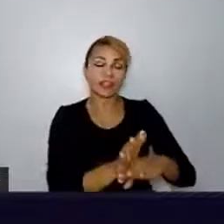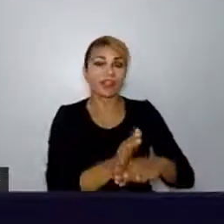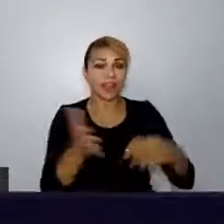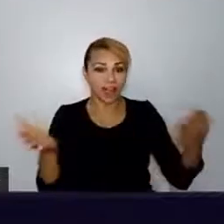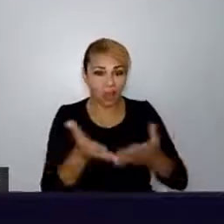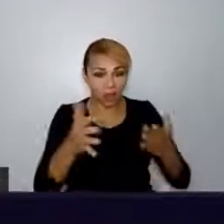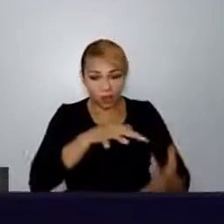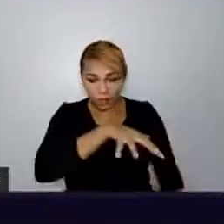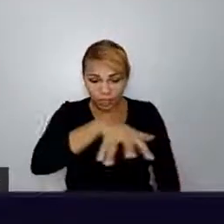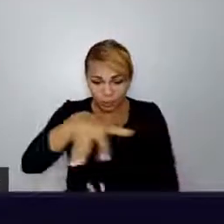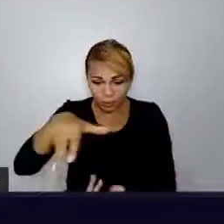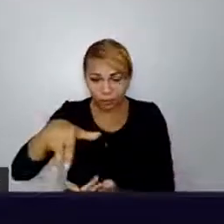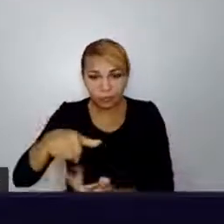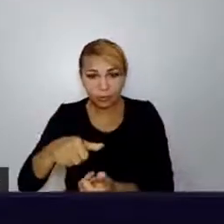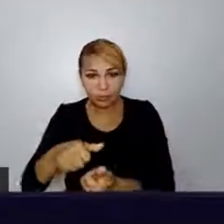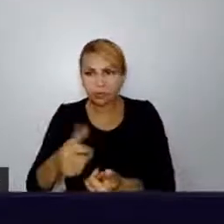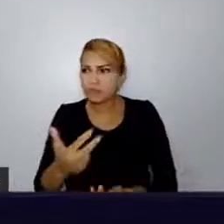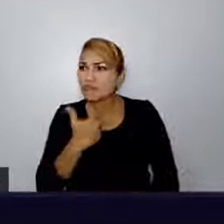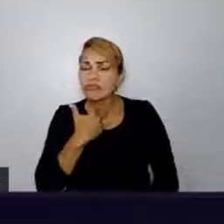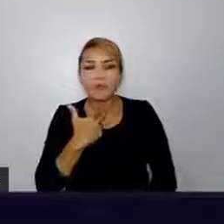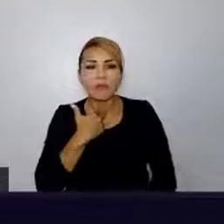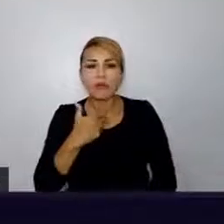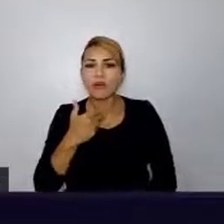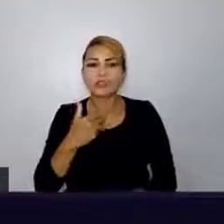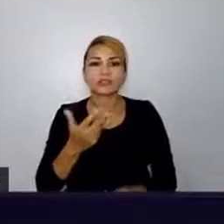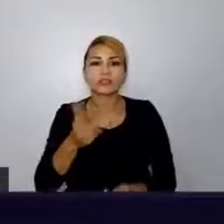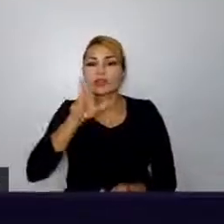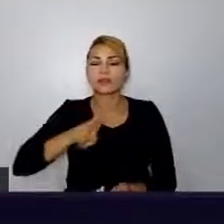colaboração, você não pode mais usar o Stack Overflow.